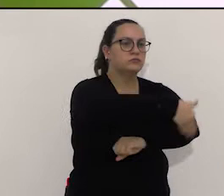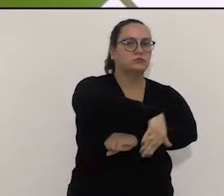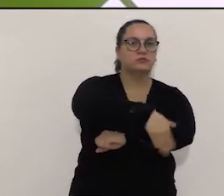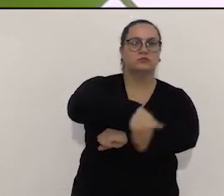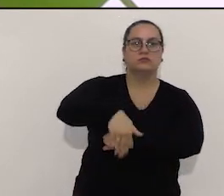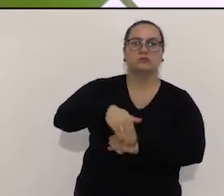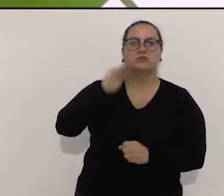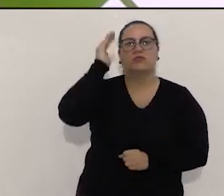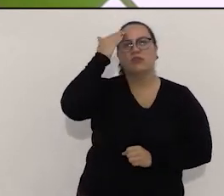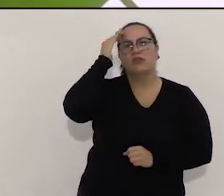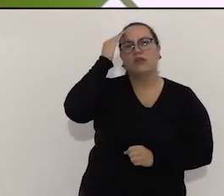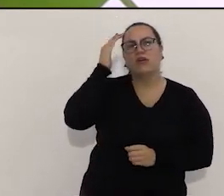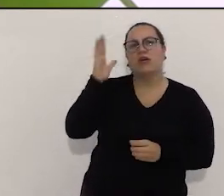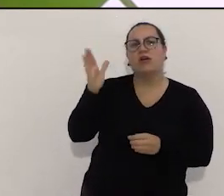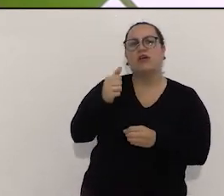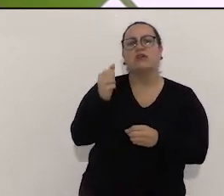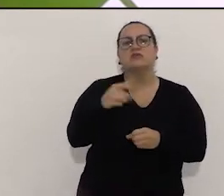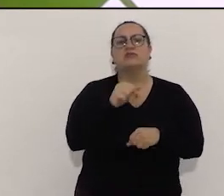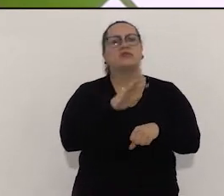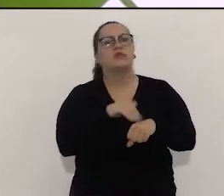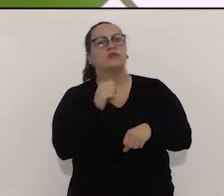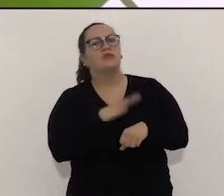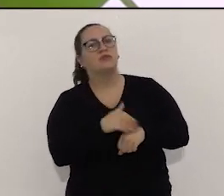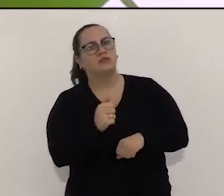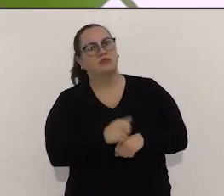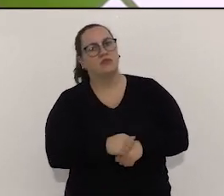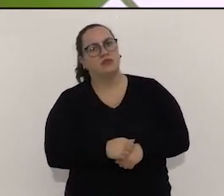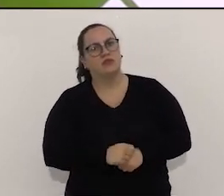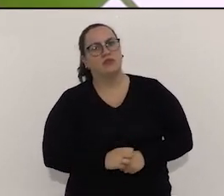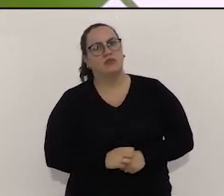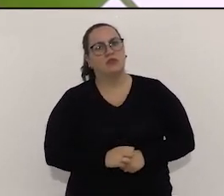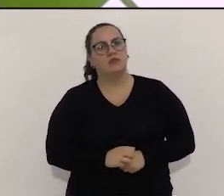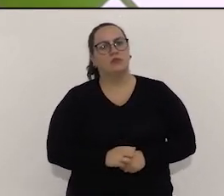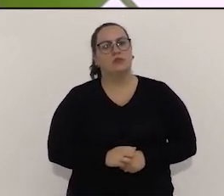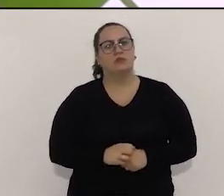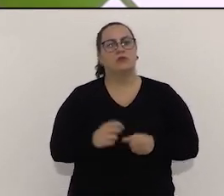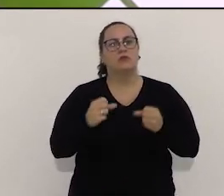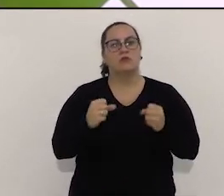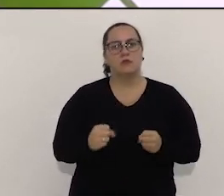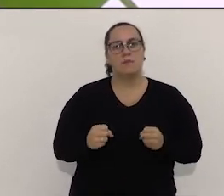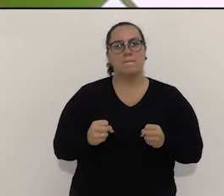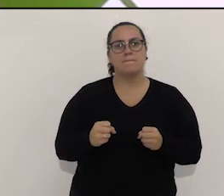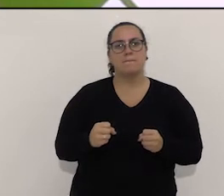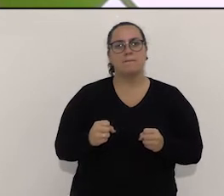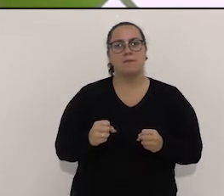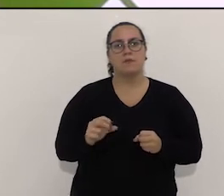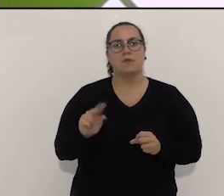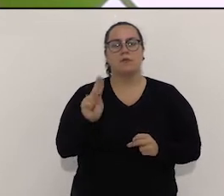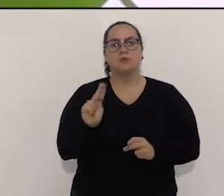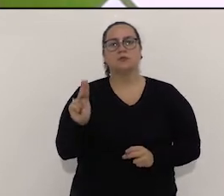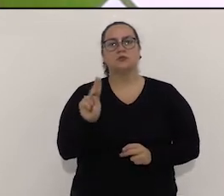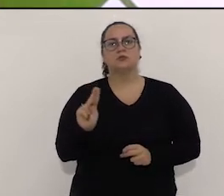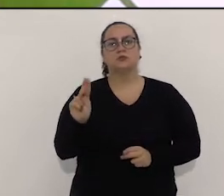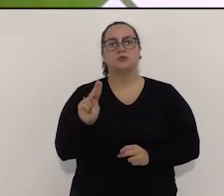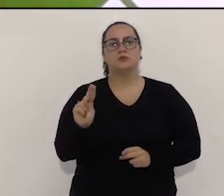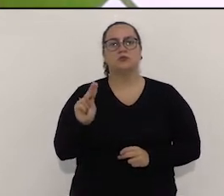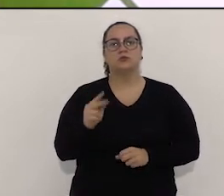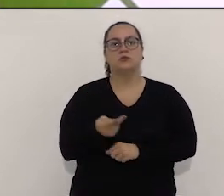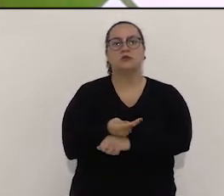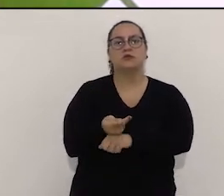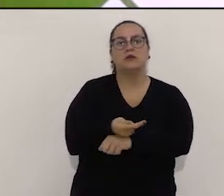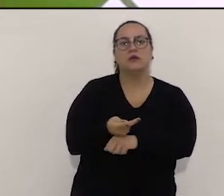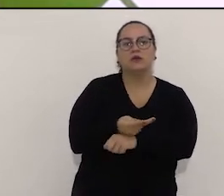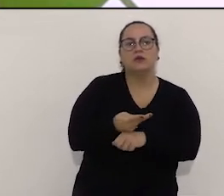entendo como é que foi feito o processo licitatório aqui na cidade, mas eu acho que é possível ter uma forma de otimizar. Inclusive, até